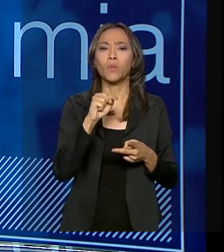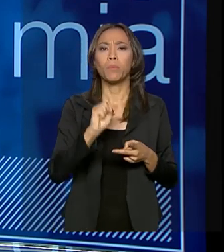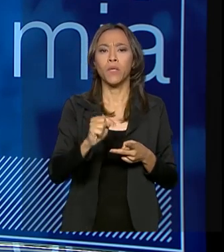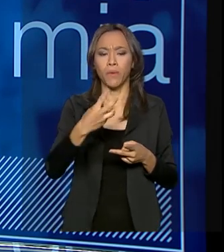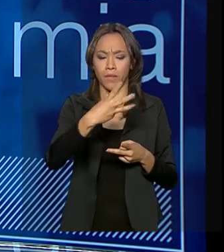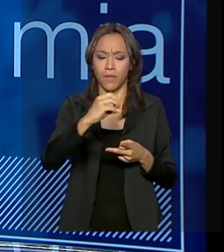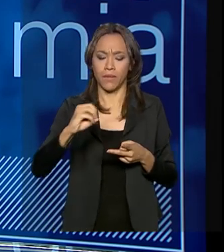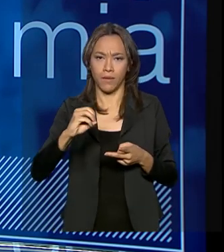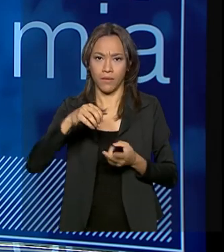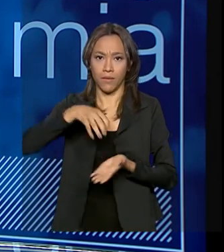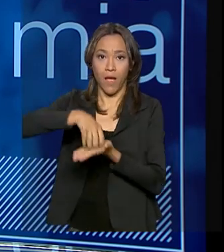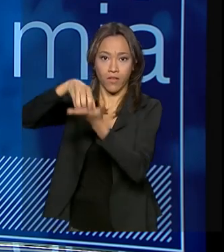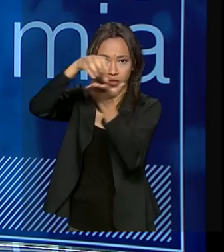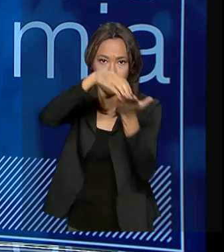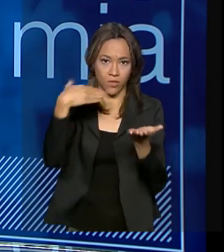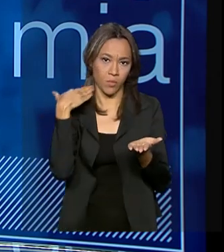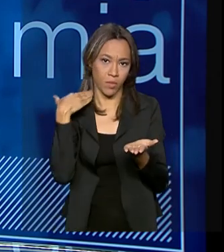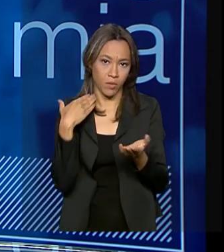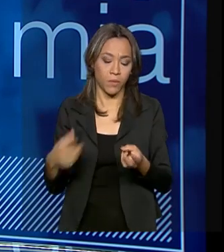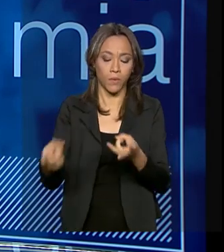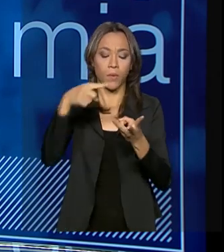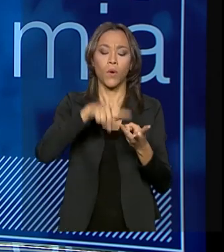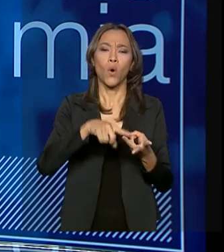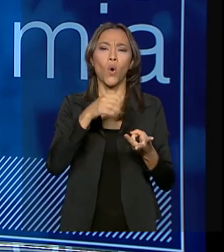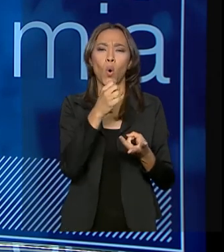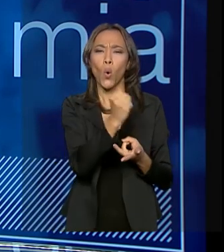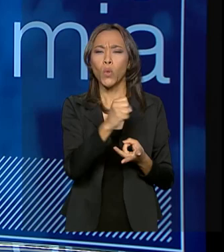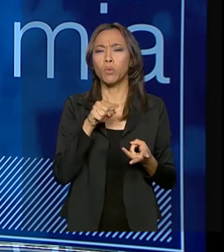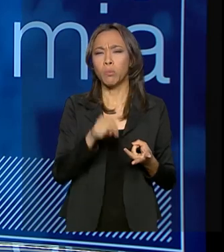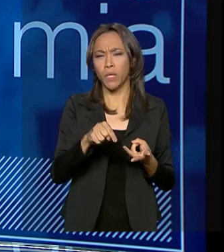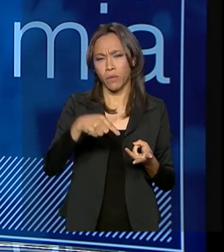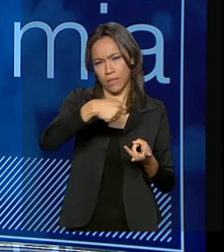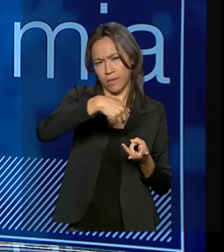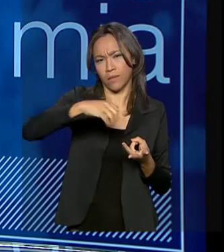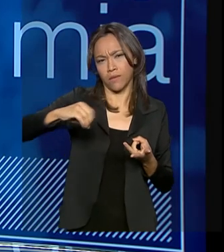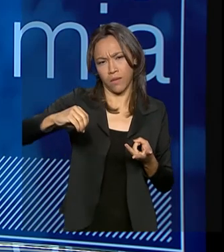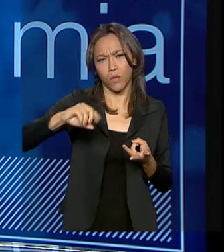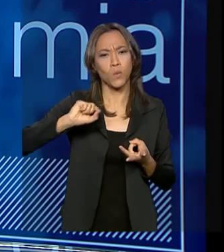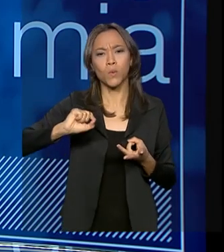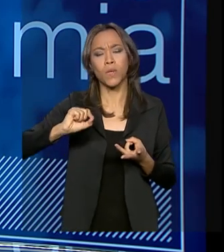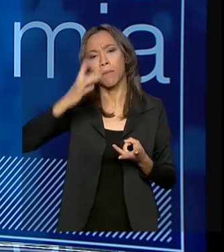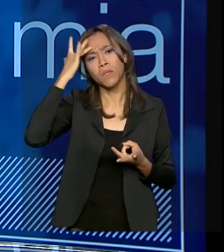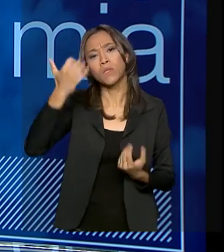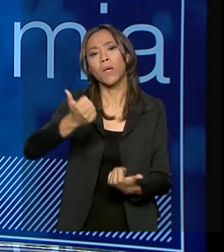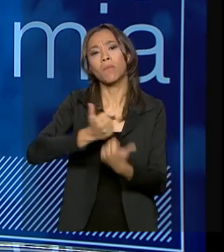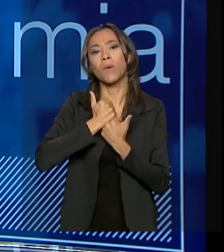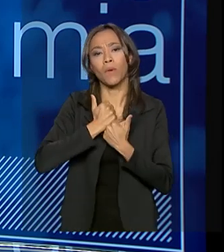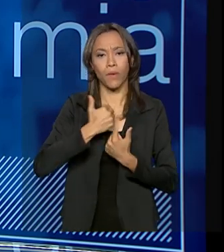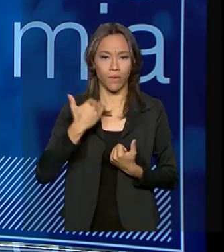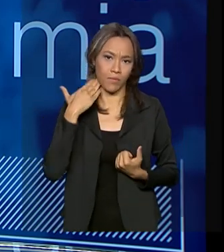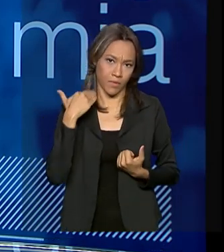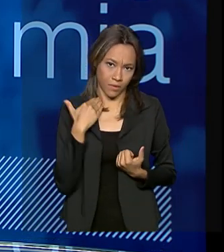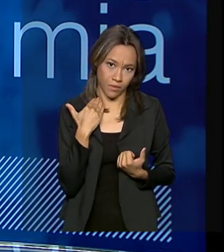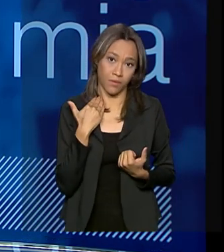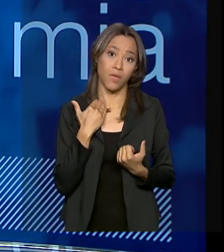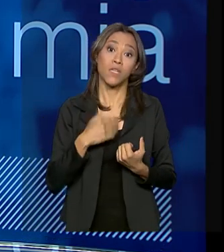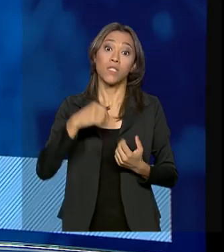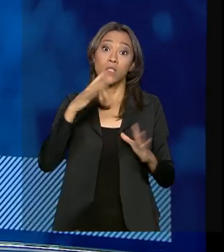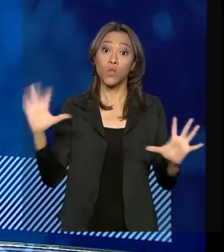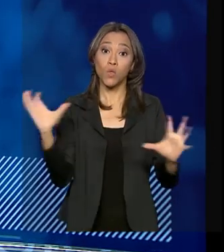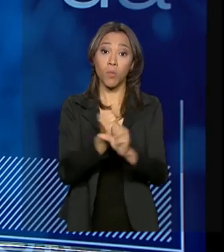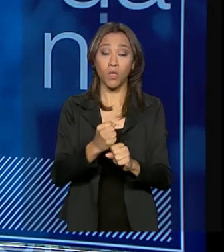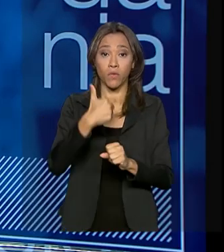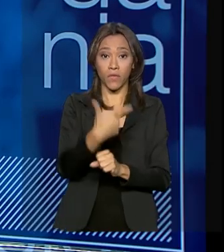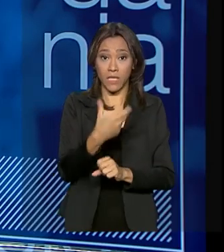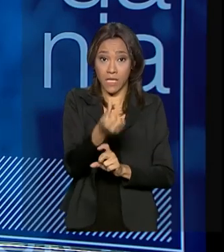agências e o resto são 8.700 ao redor correspondentes bancários. Ou seja, são 26 mil pontos de